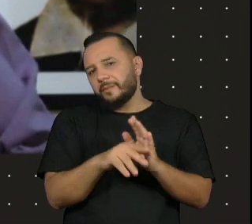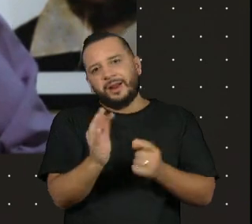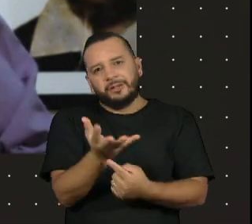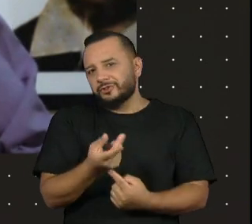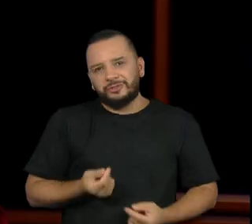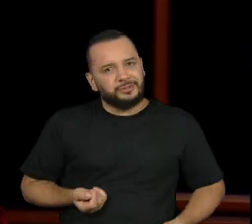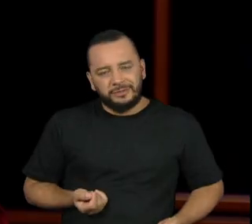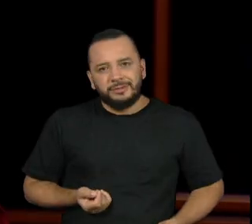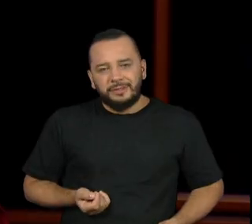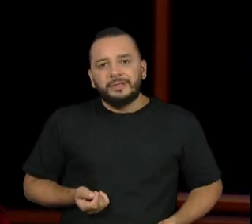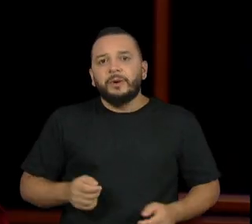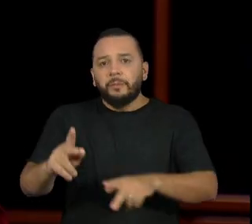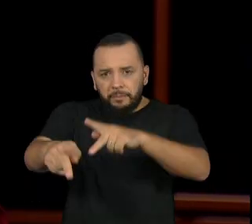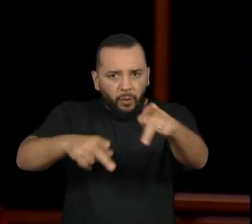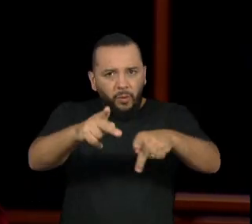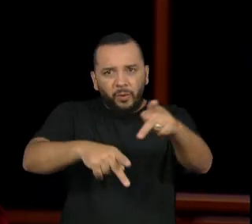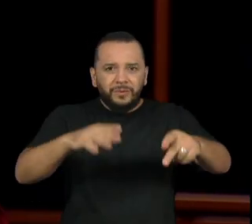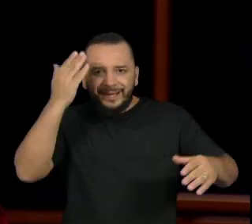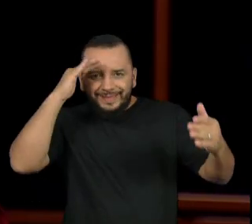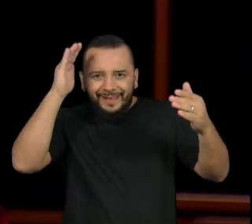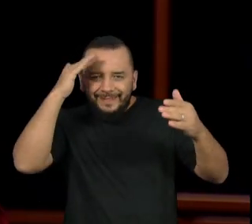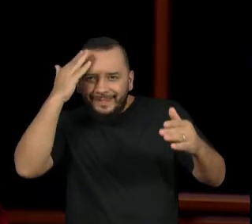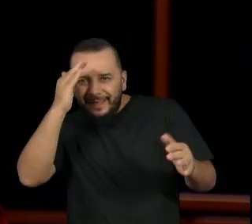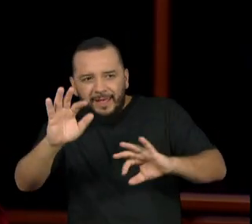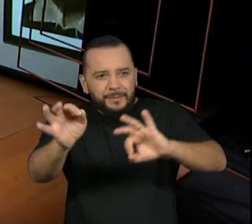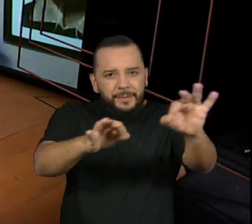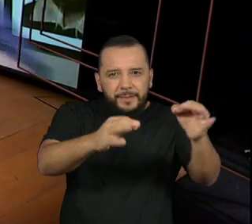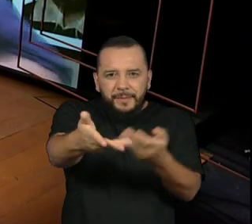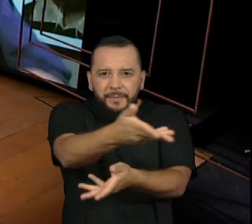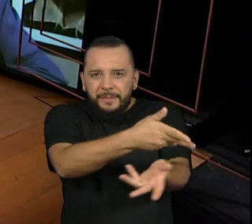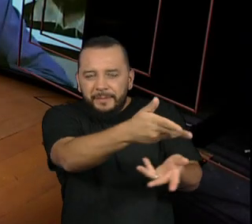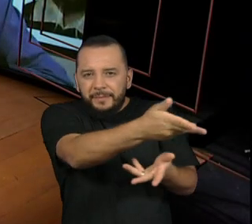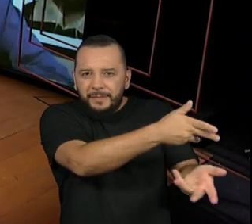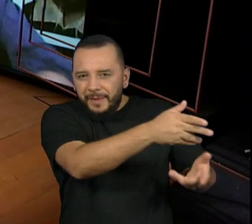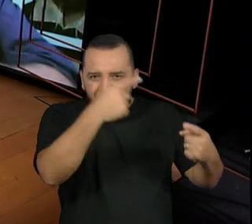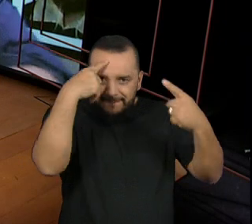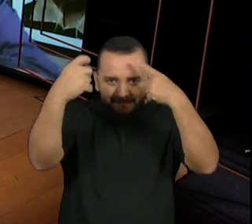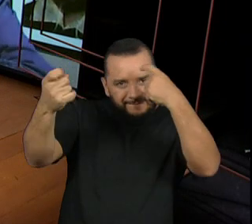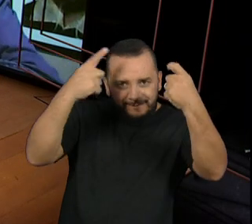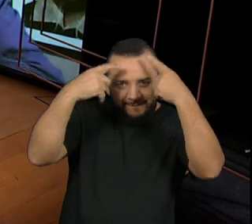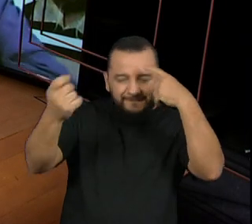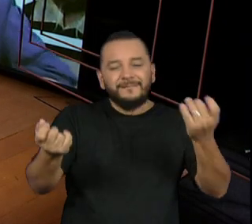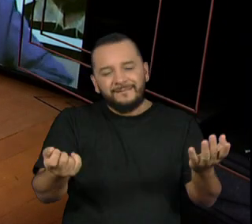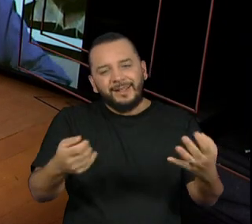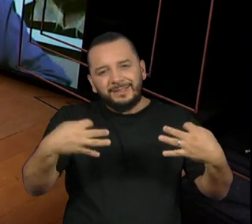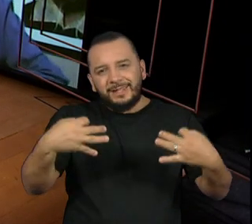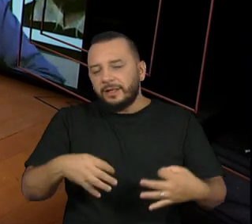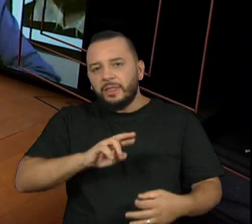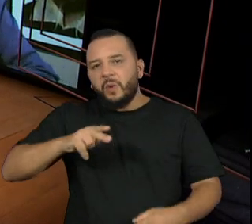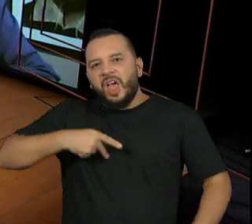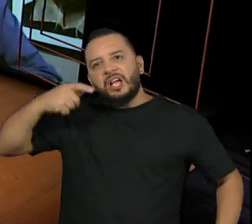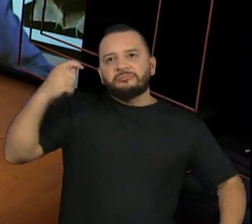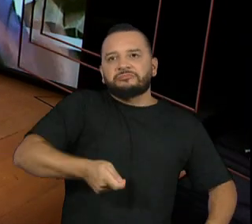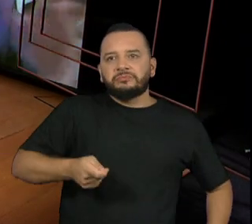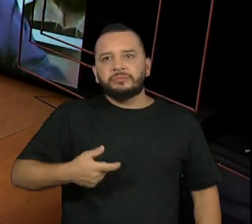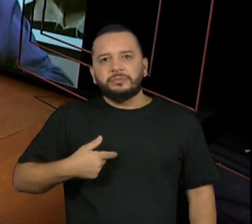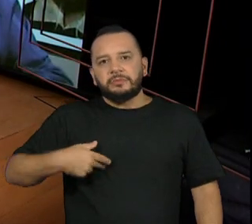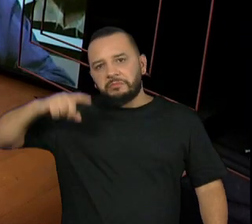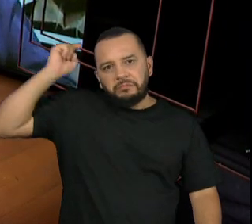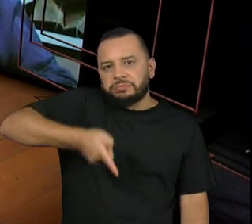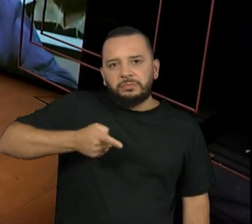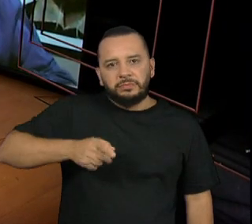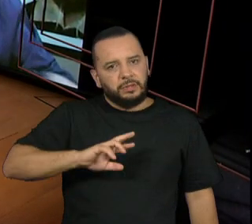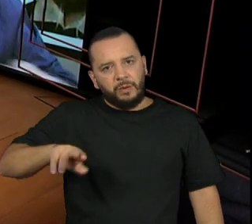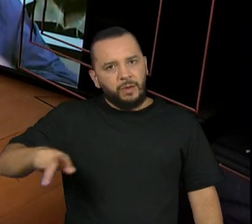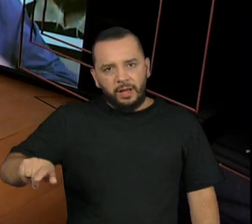criativa, não de forma de domesticar por um interesse de um ou de outro,